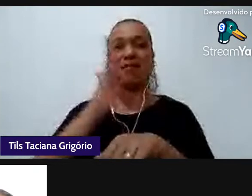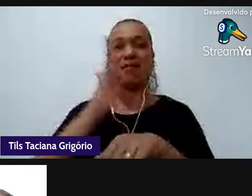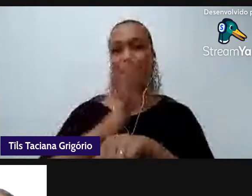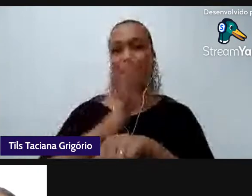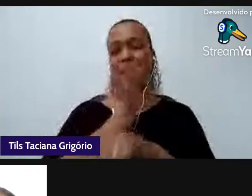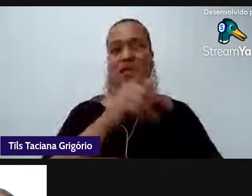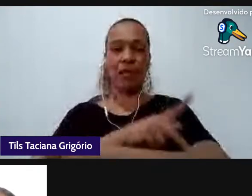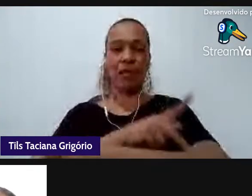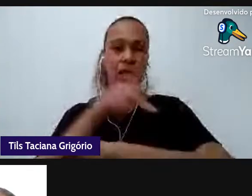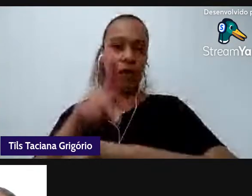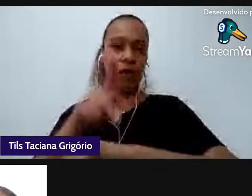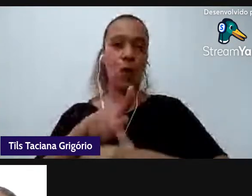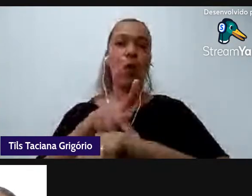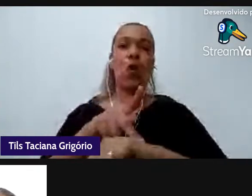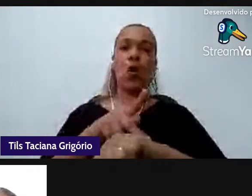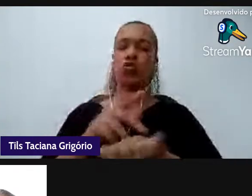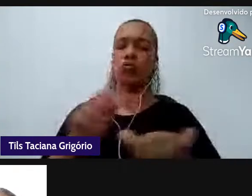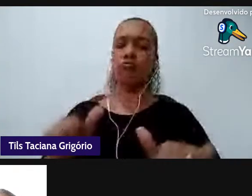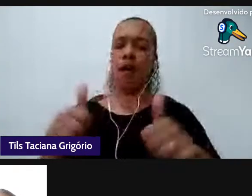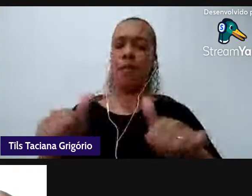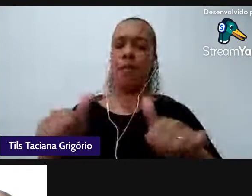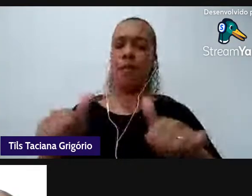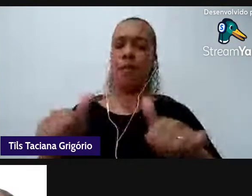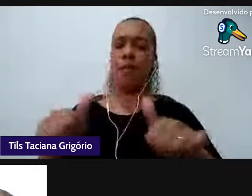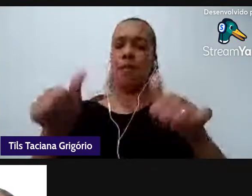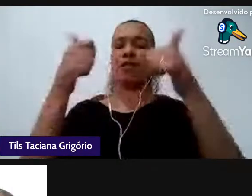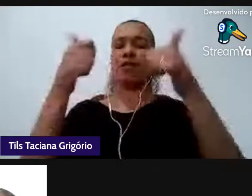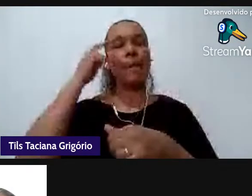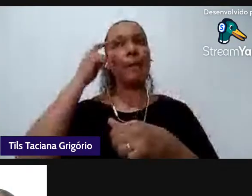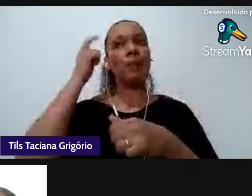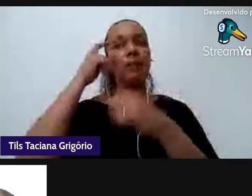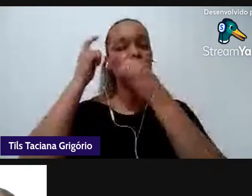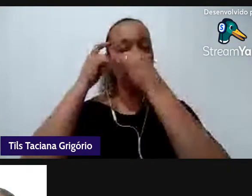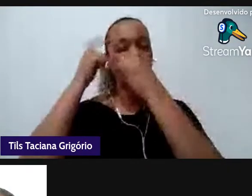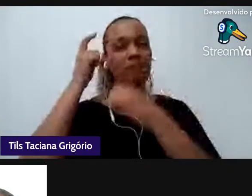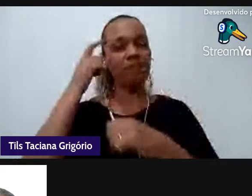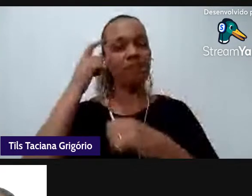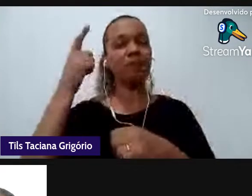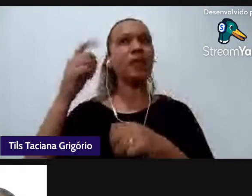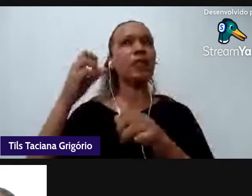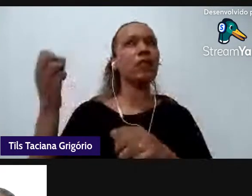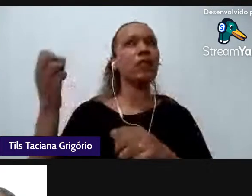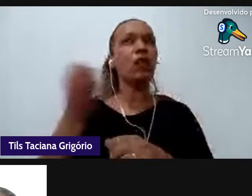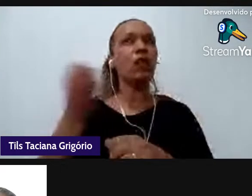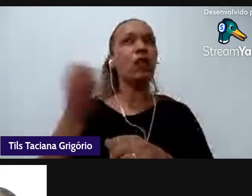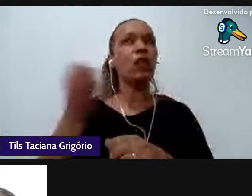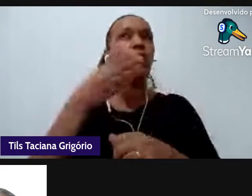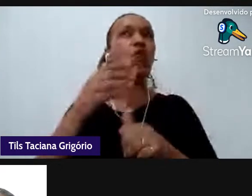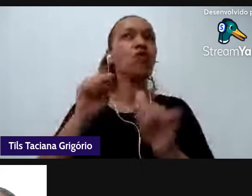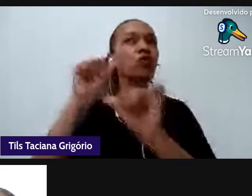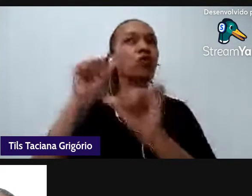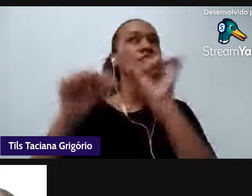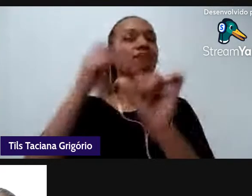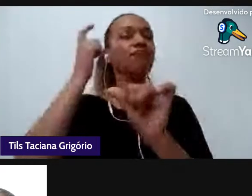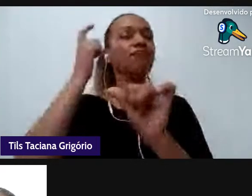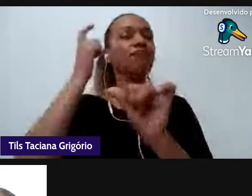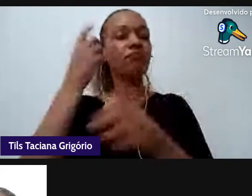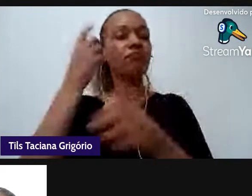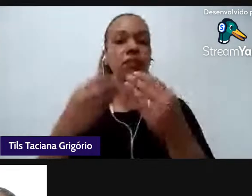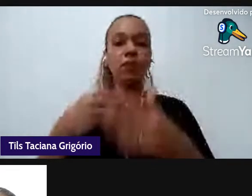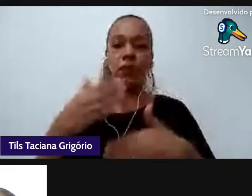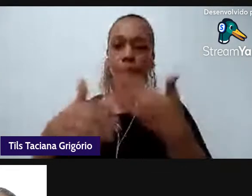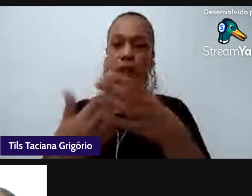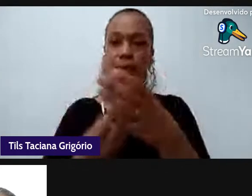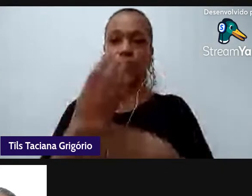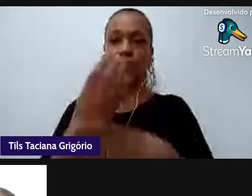repensar de currículo o nosso repensar de processo de implementação da BNCC e eu penso que assim a gente